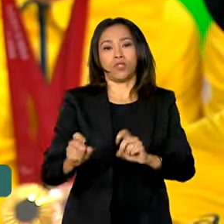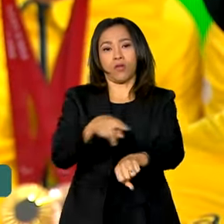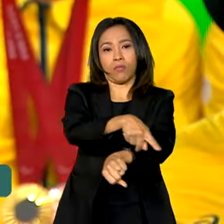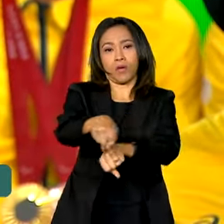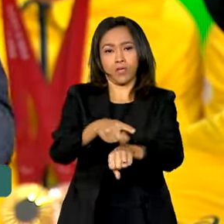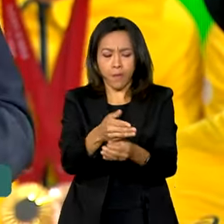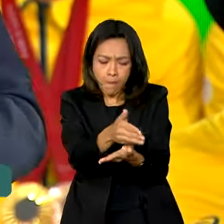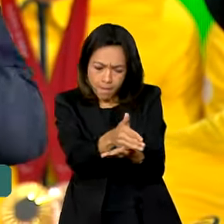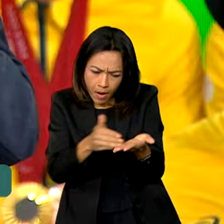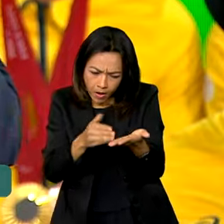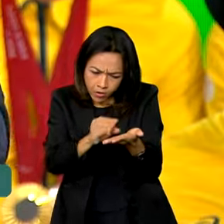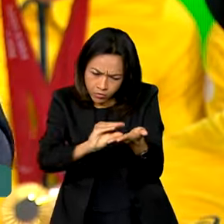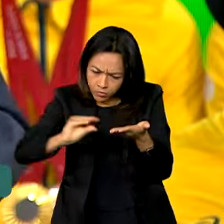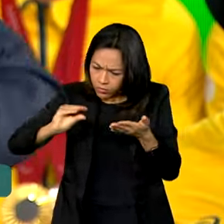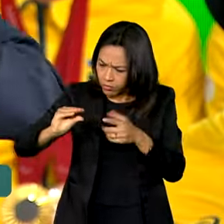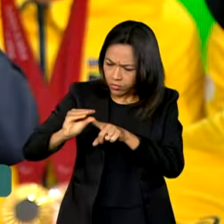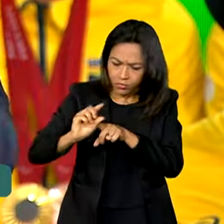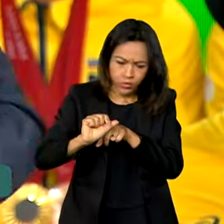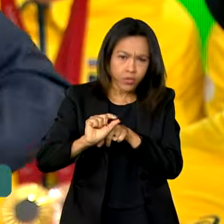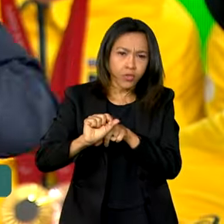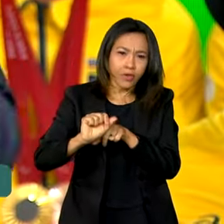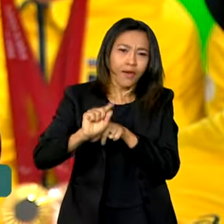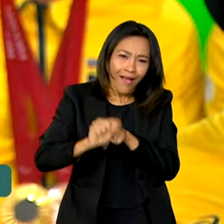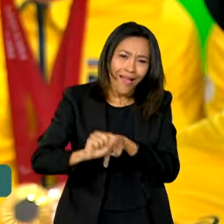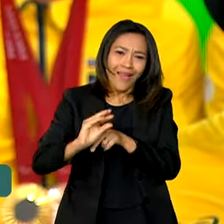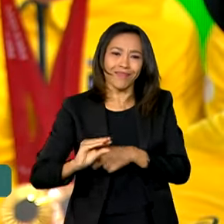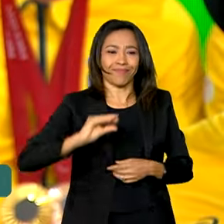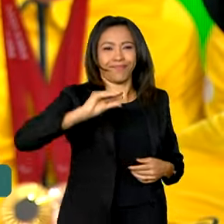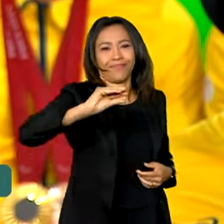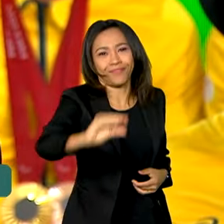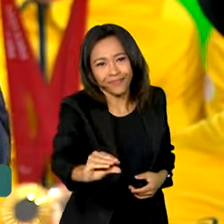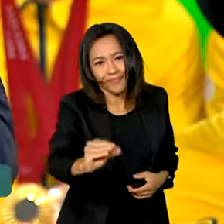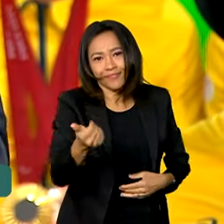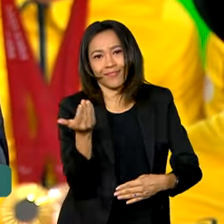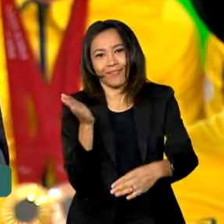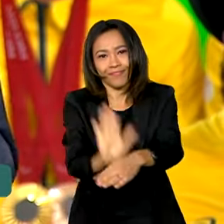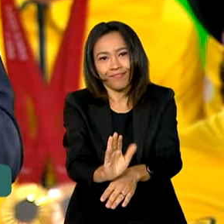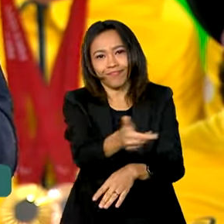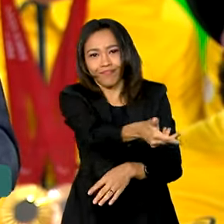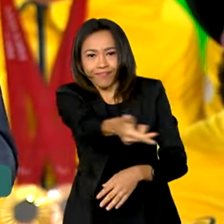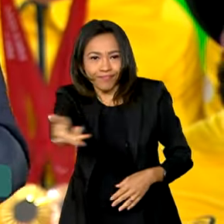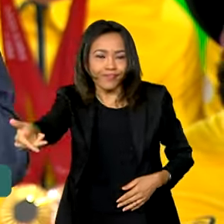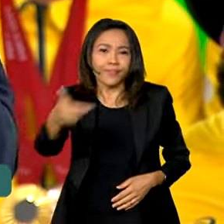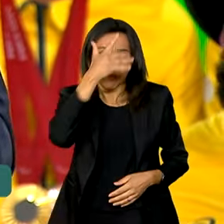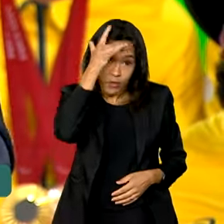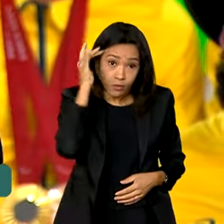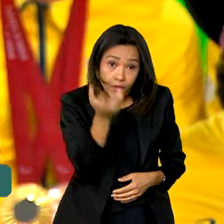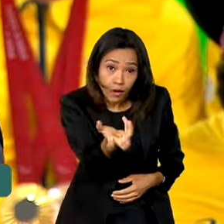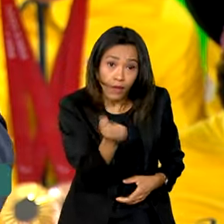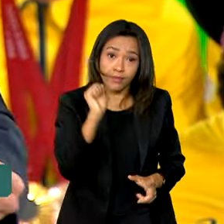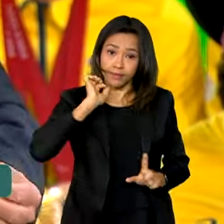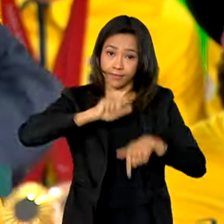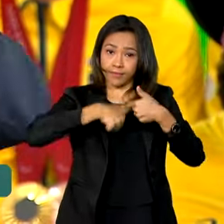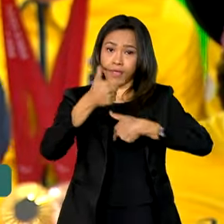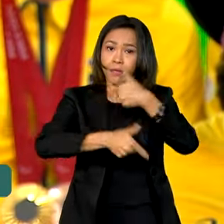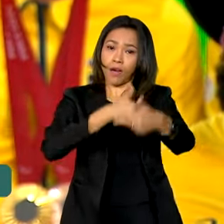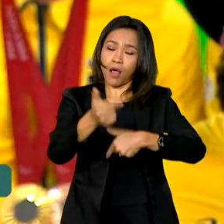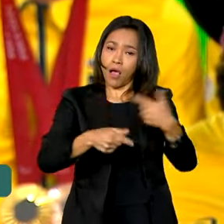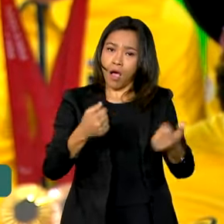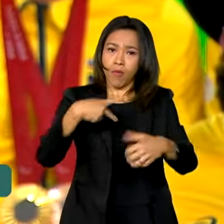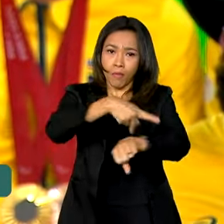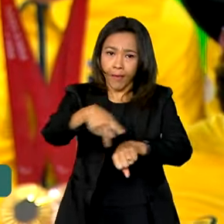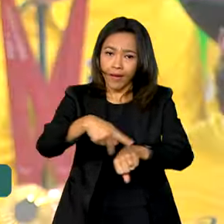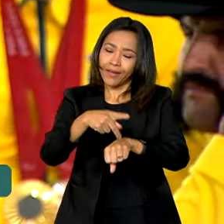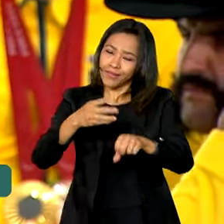parte desse dinheiro pode ser revertida em forma de benefício para aquelas pessoas que querem trabalhar por esse país, que querem